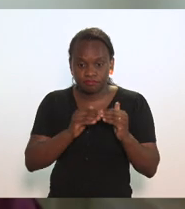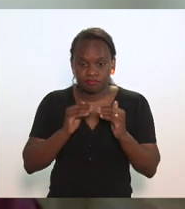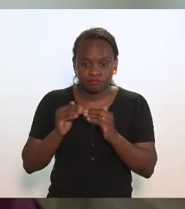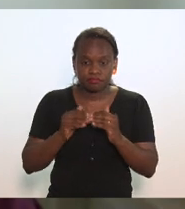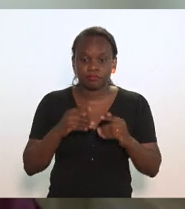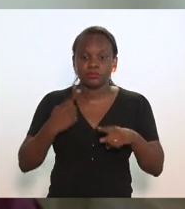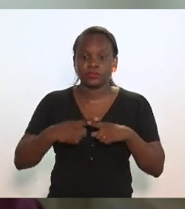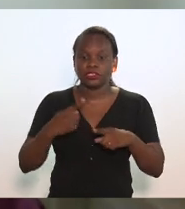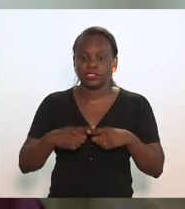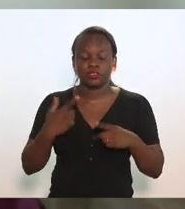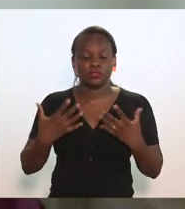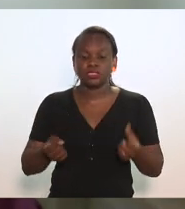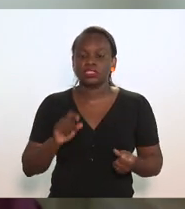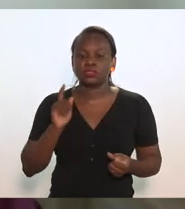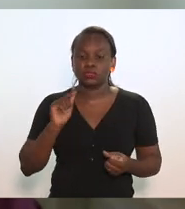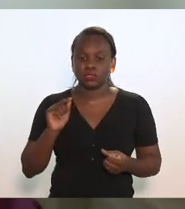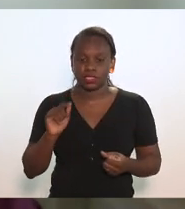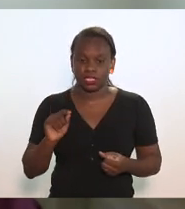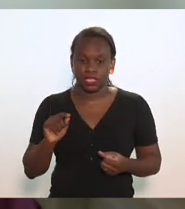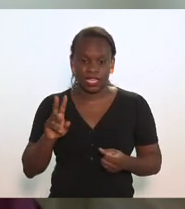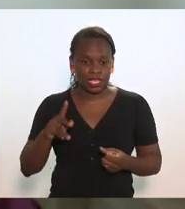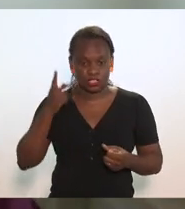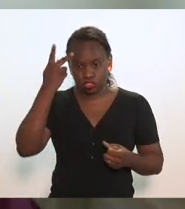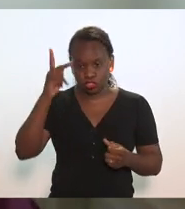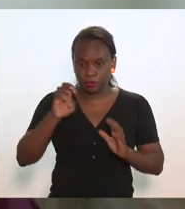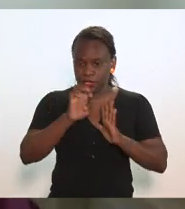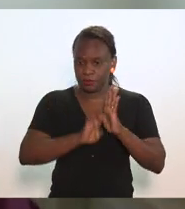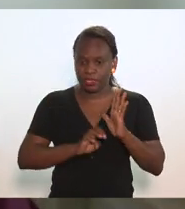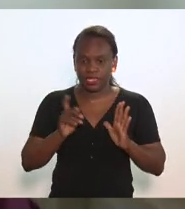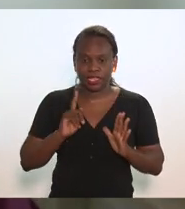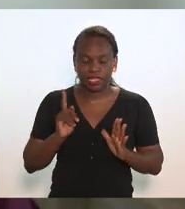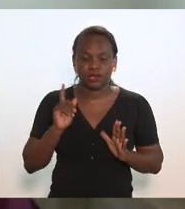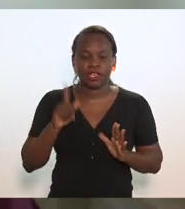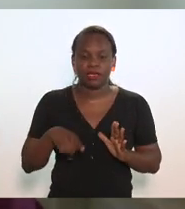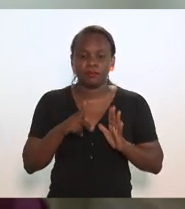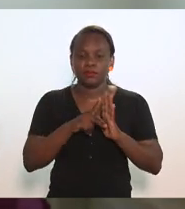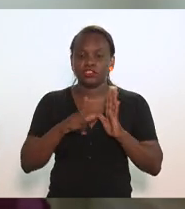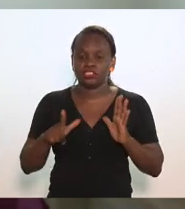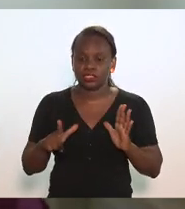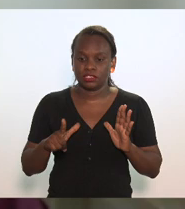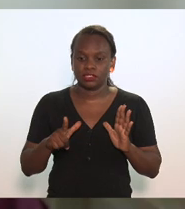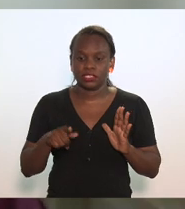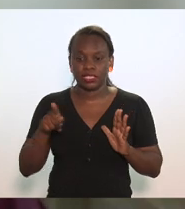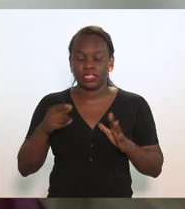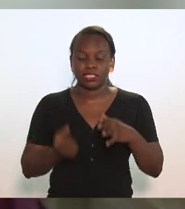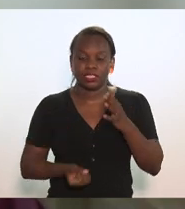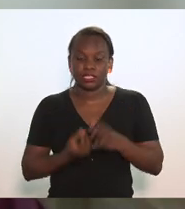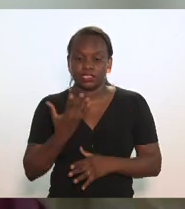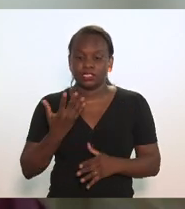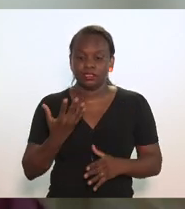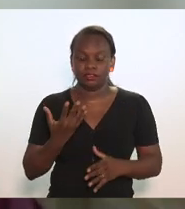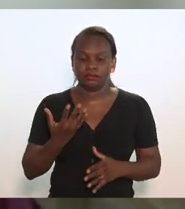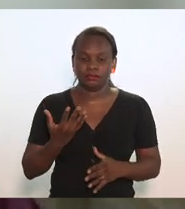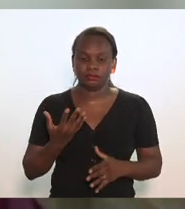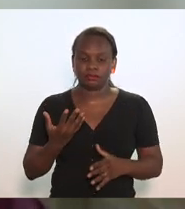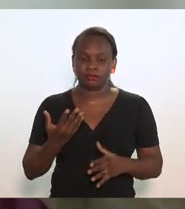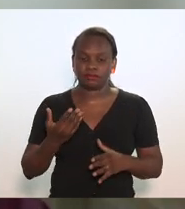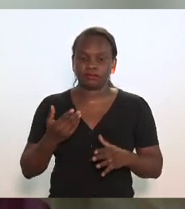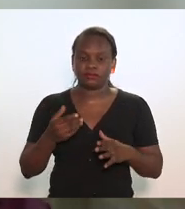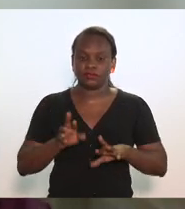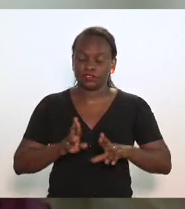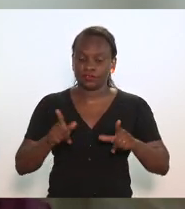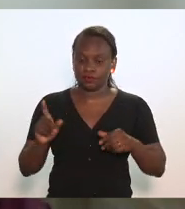divergência não são sobre as emendas, é se o projeto cria o regime